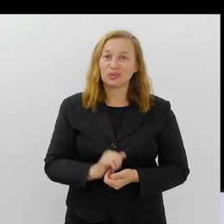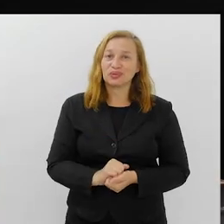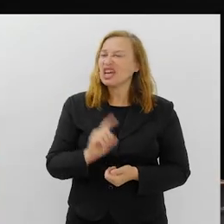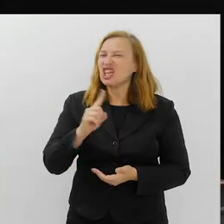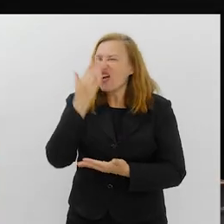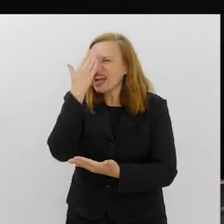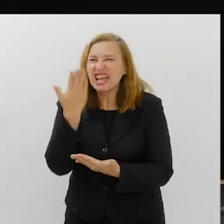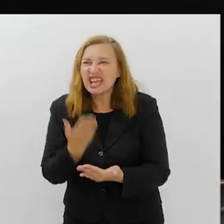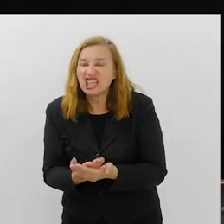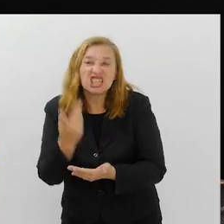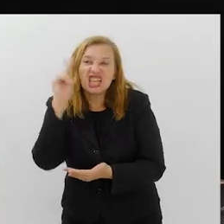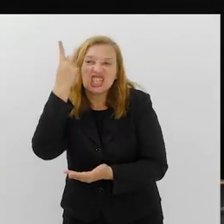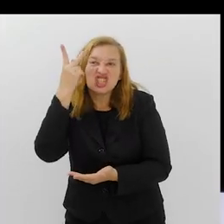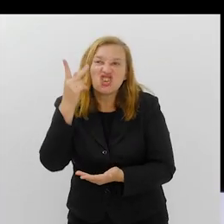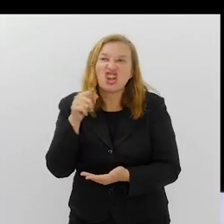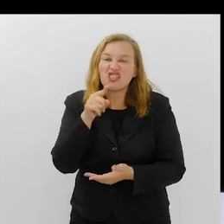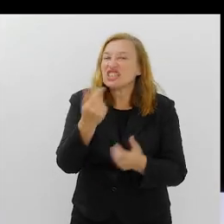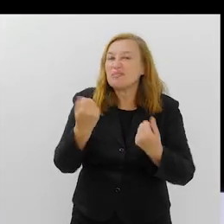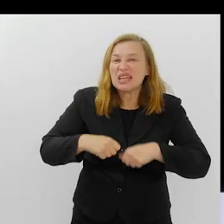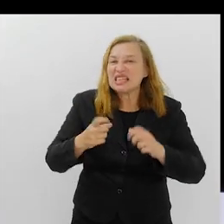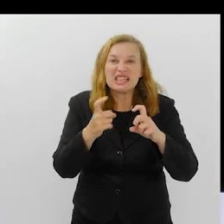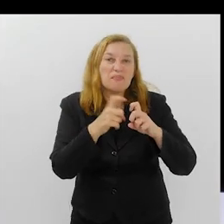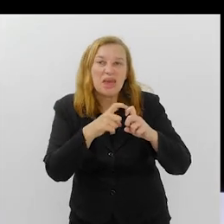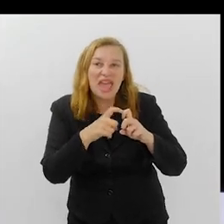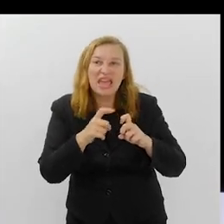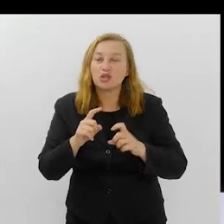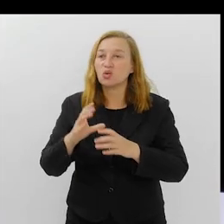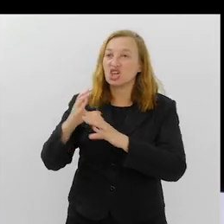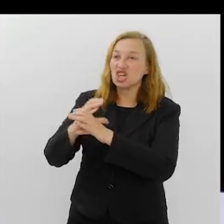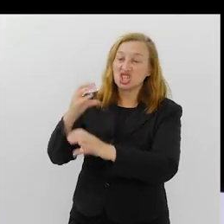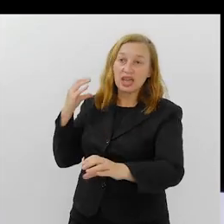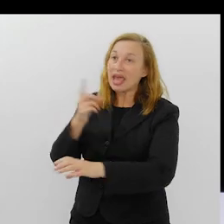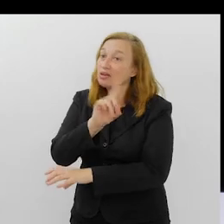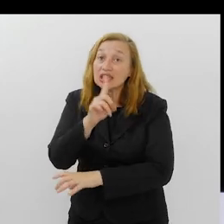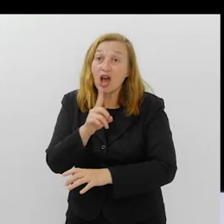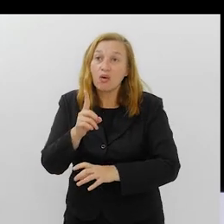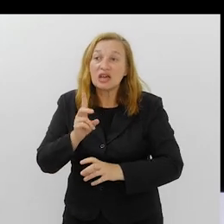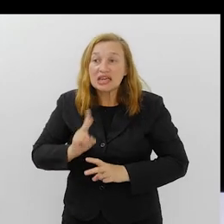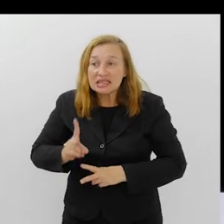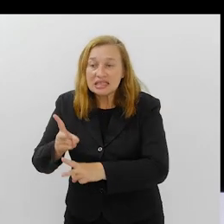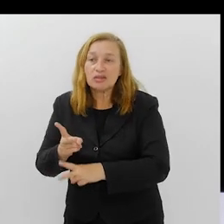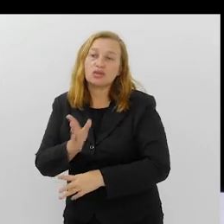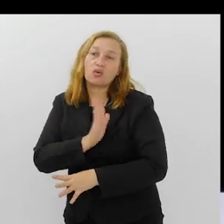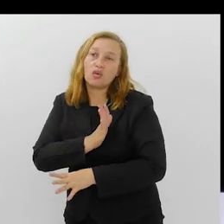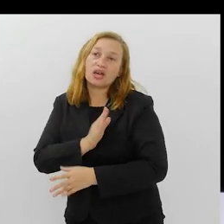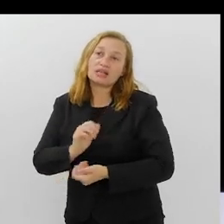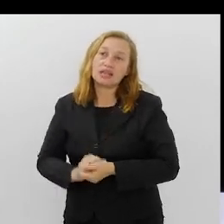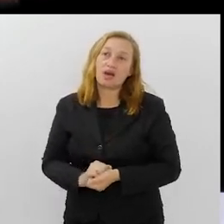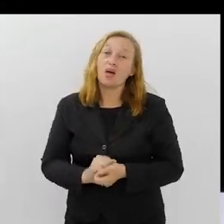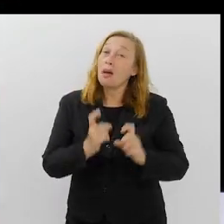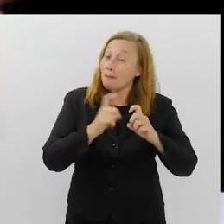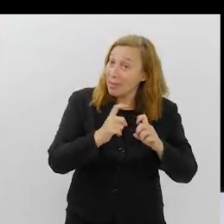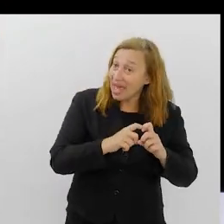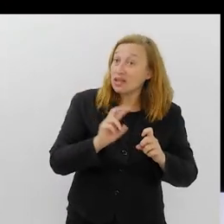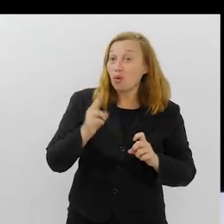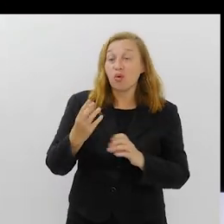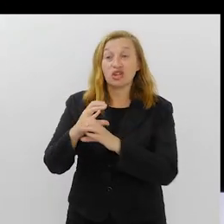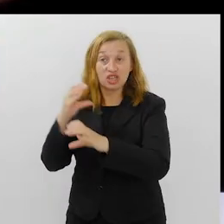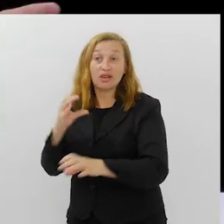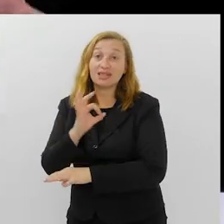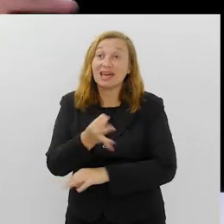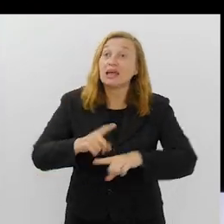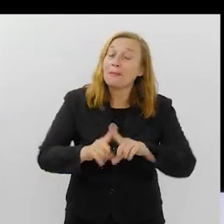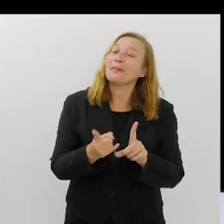acredita não acredita nessa história que você tem que ser médico tem que ser engenheiro não siga o que você quiser ou seja médico ou seja